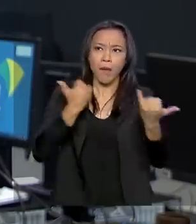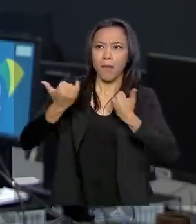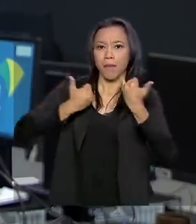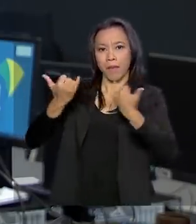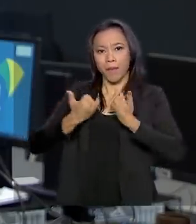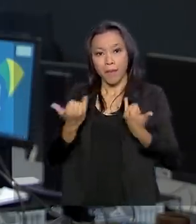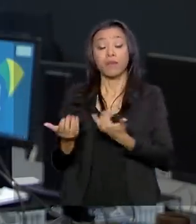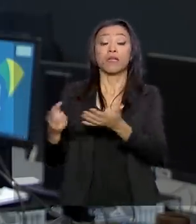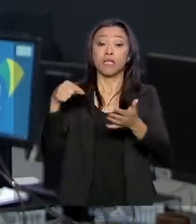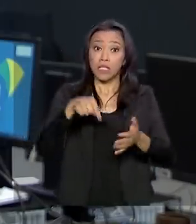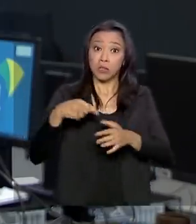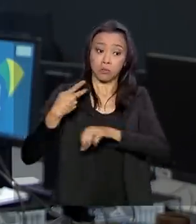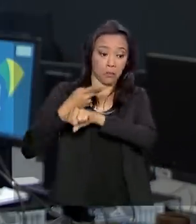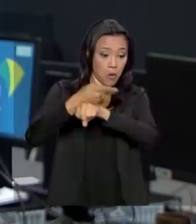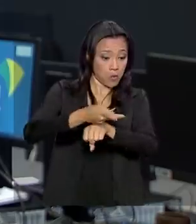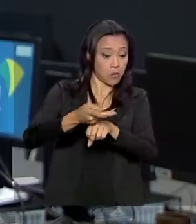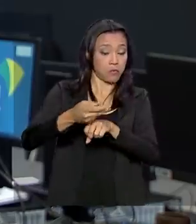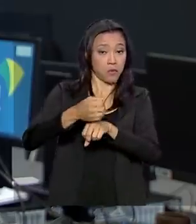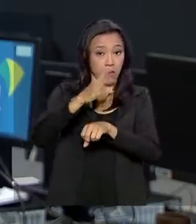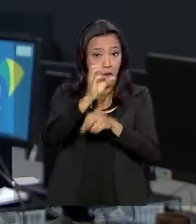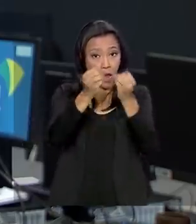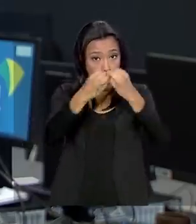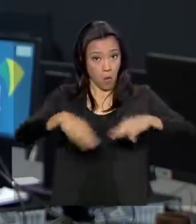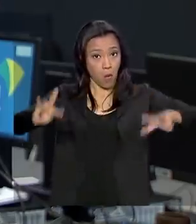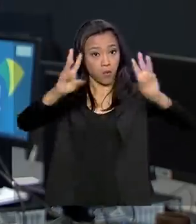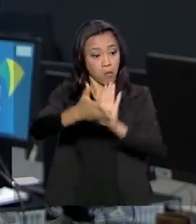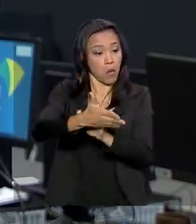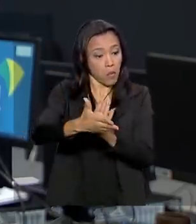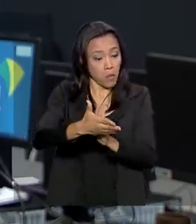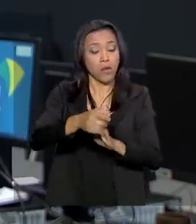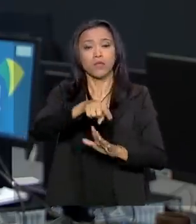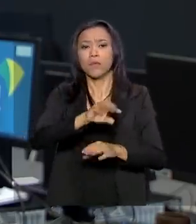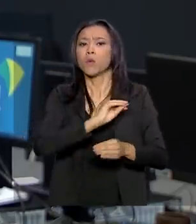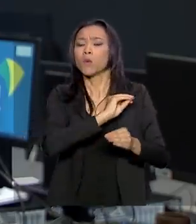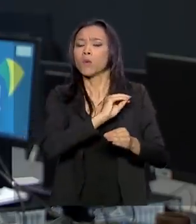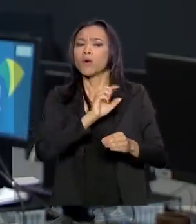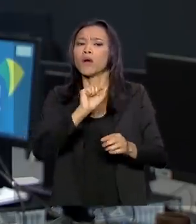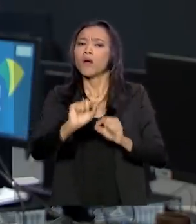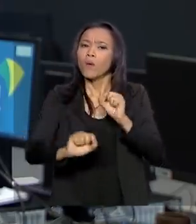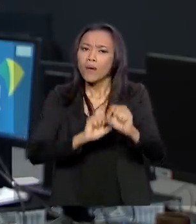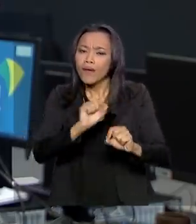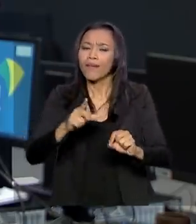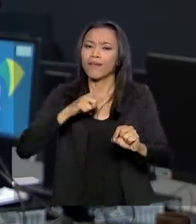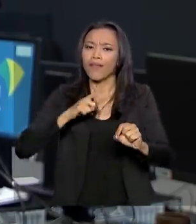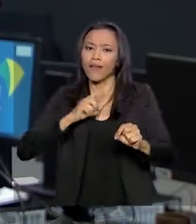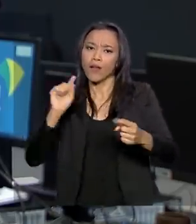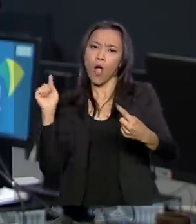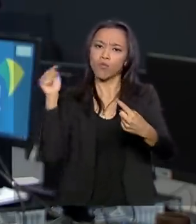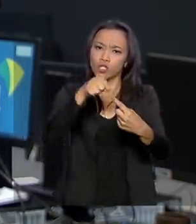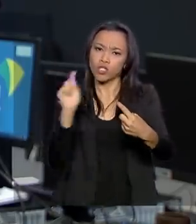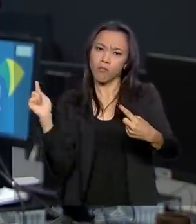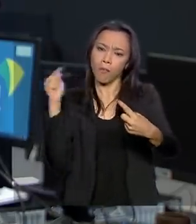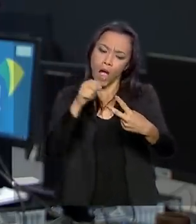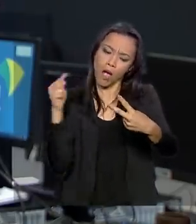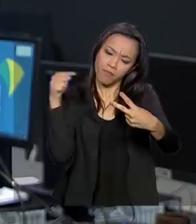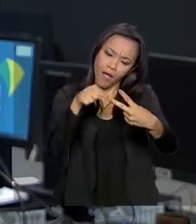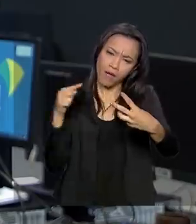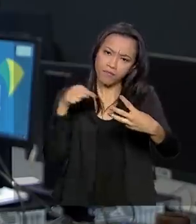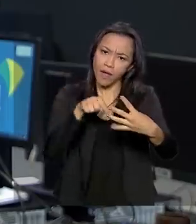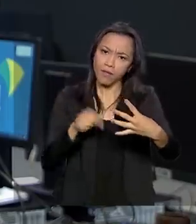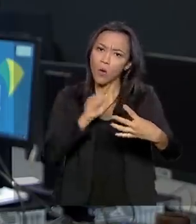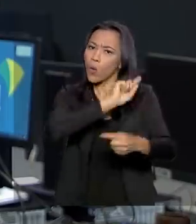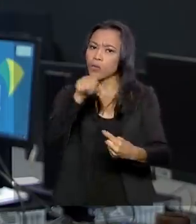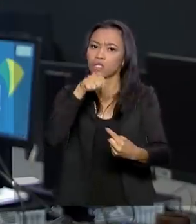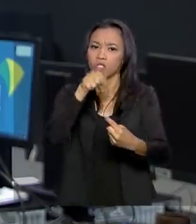contribuição do Brasil para os objetivos do desenvolvimento sustentável da ONU, que possui metas que visam promover a prosperidade